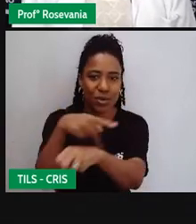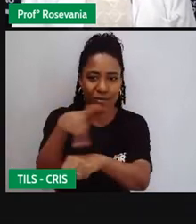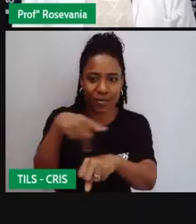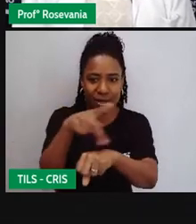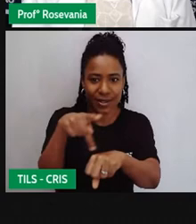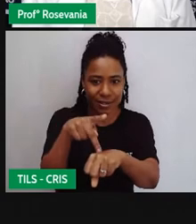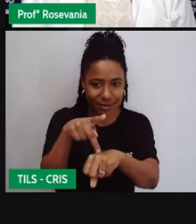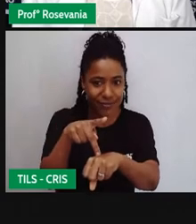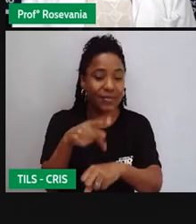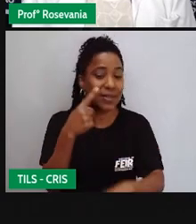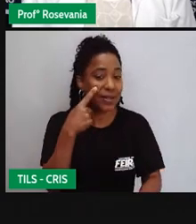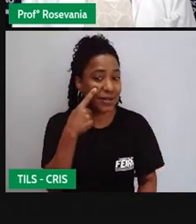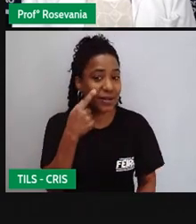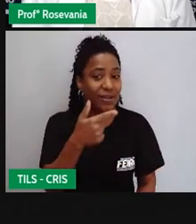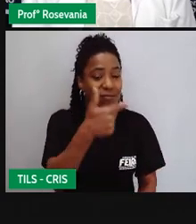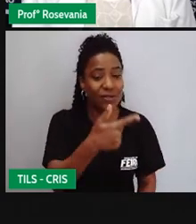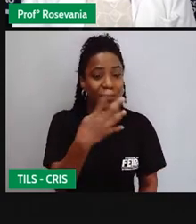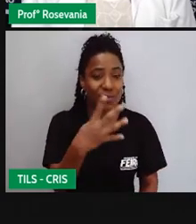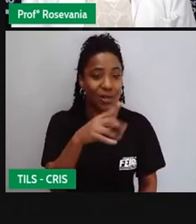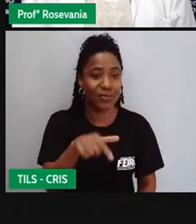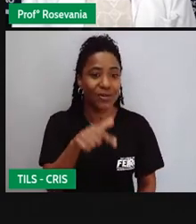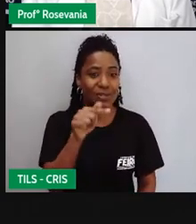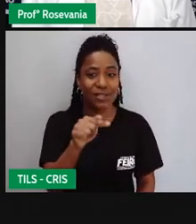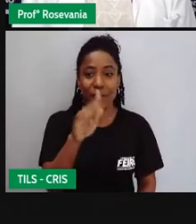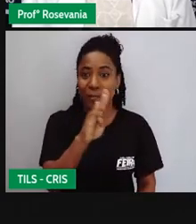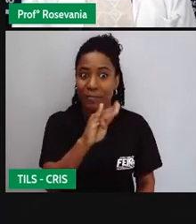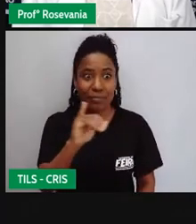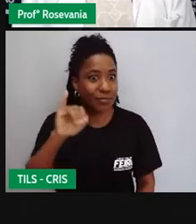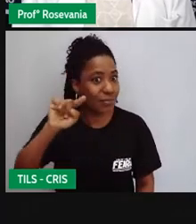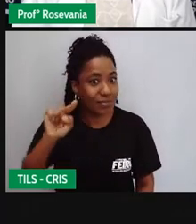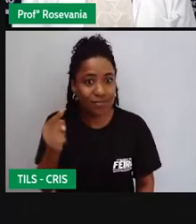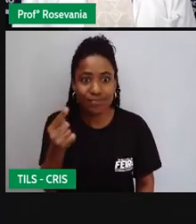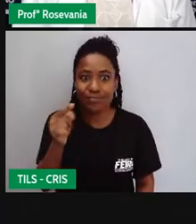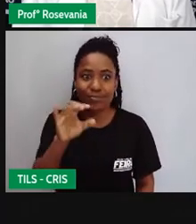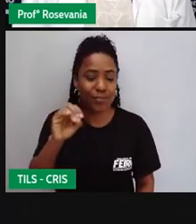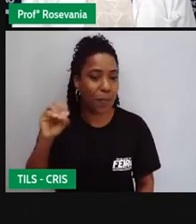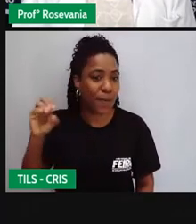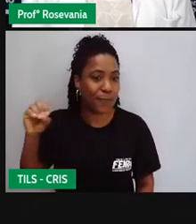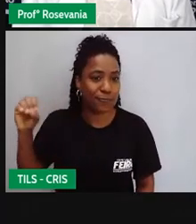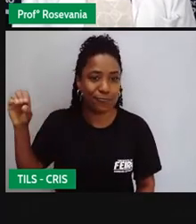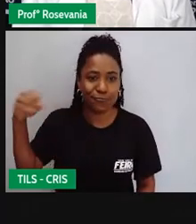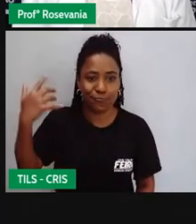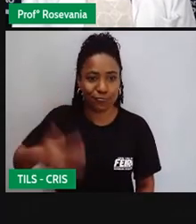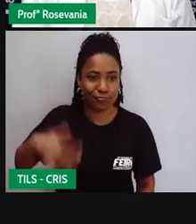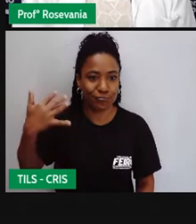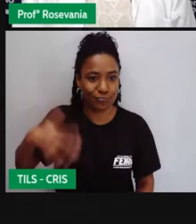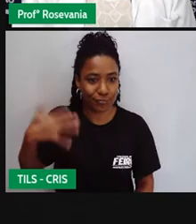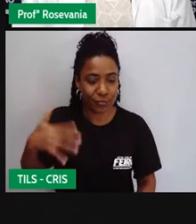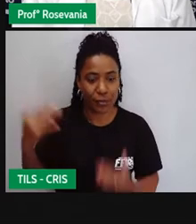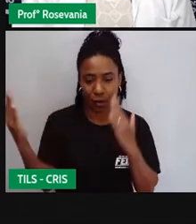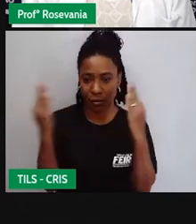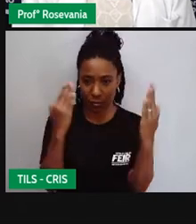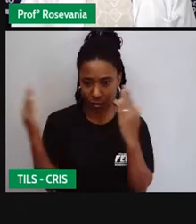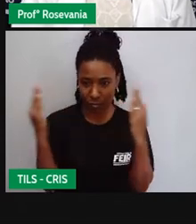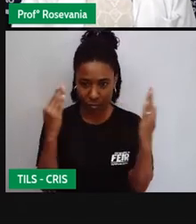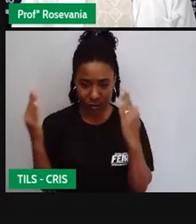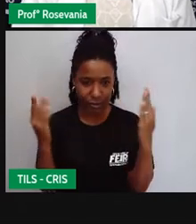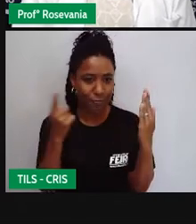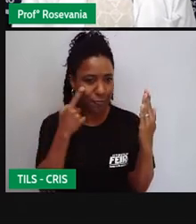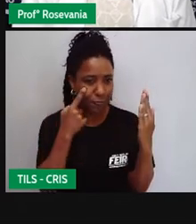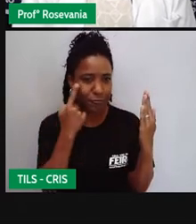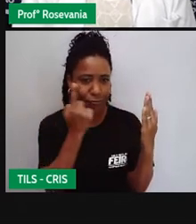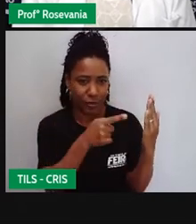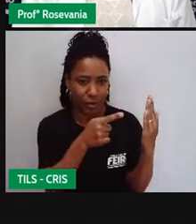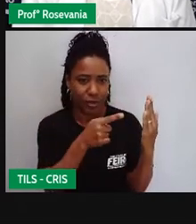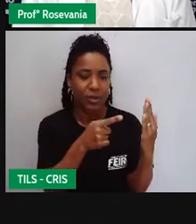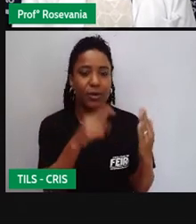24,7 bilhões, quando a gente observa aí essa comparação do Brasil com a produção